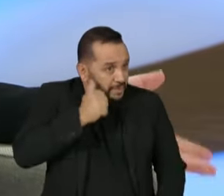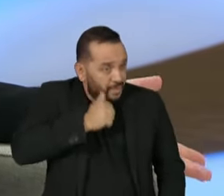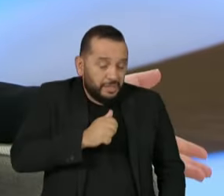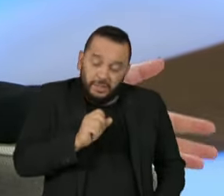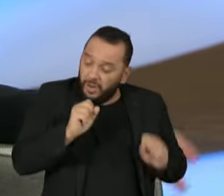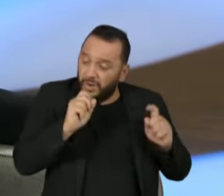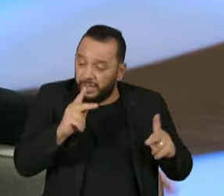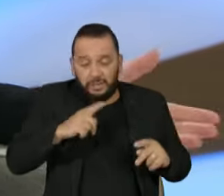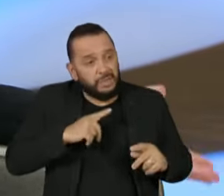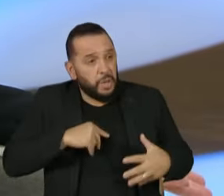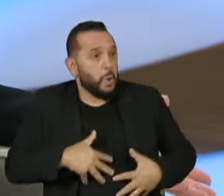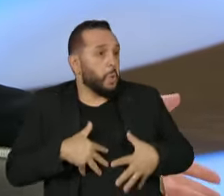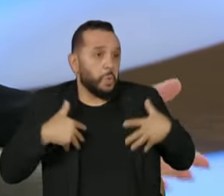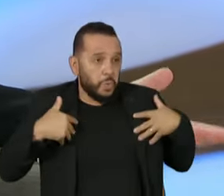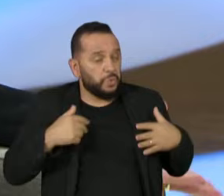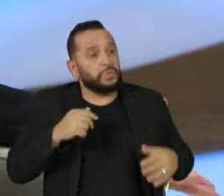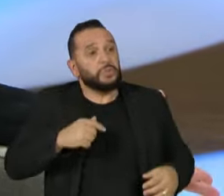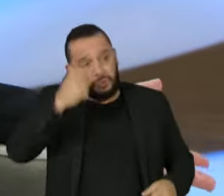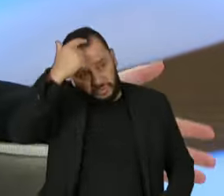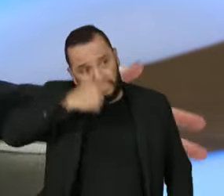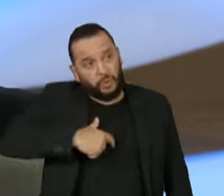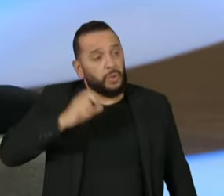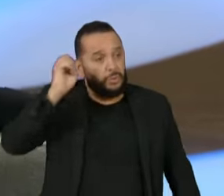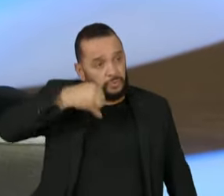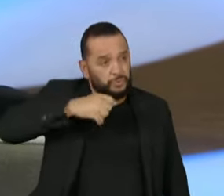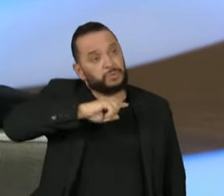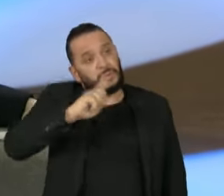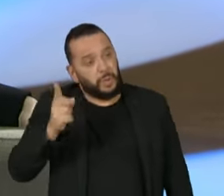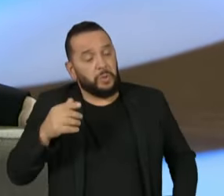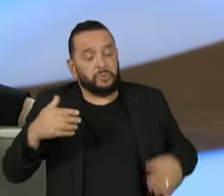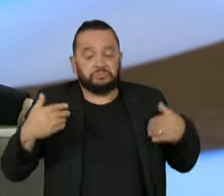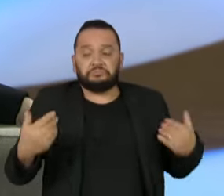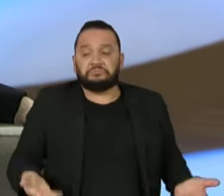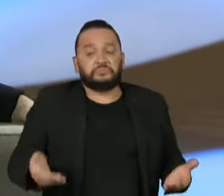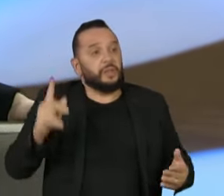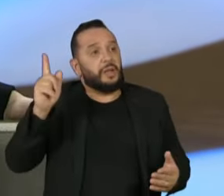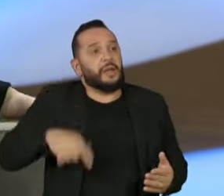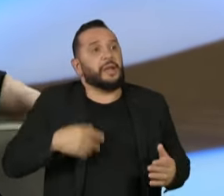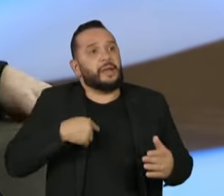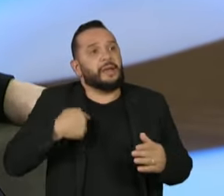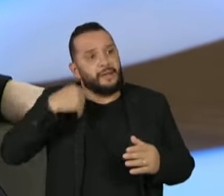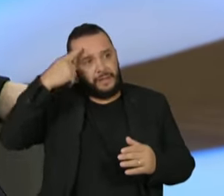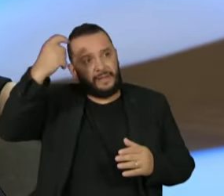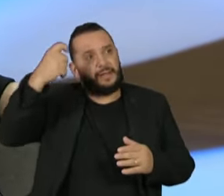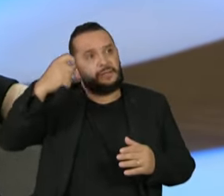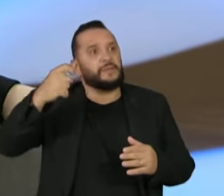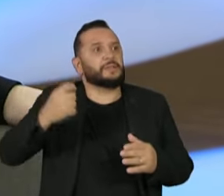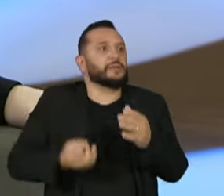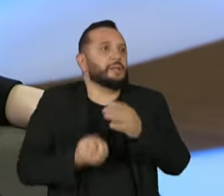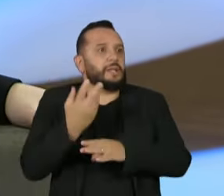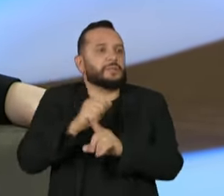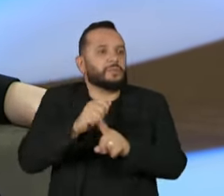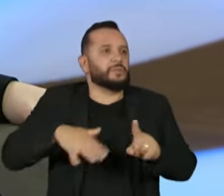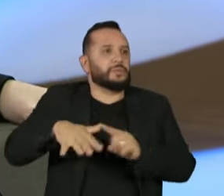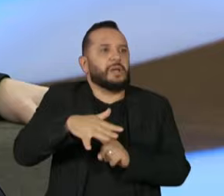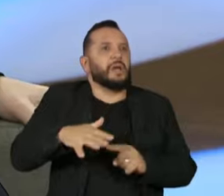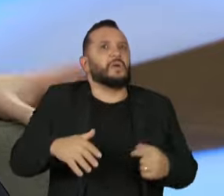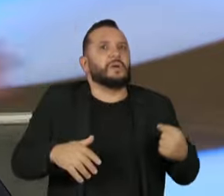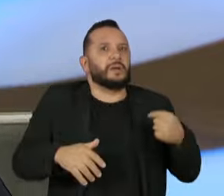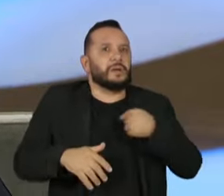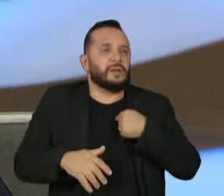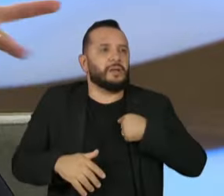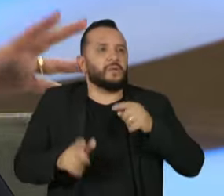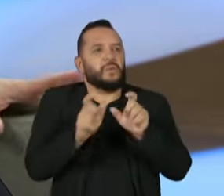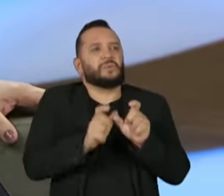feminista. Eu tenho orgulho disso. Se sou ou não, aí é uma questão de construção social, de as pessoas dizerem o que acham. Eu sou menos de